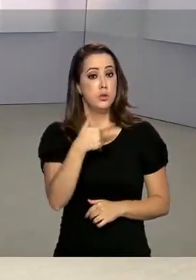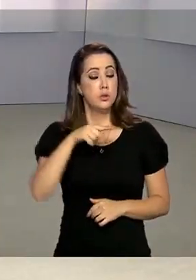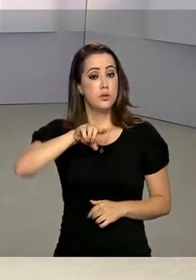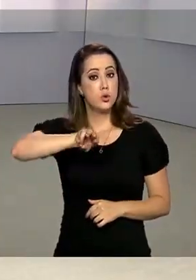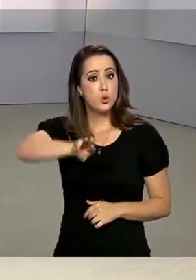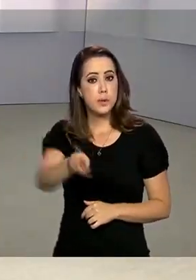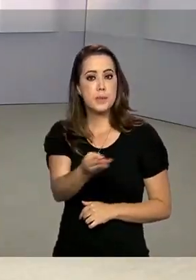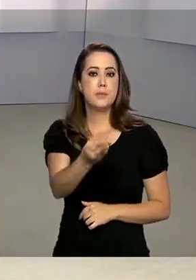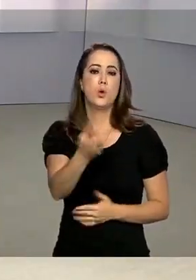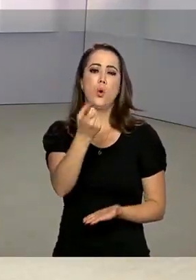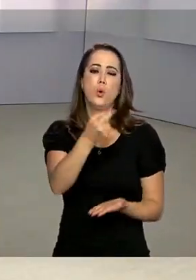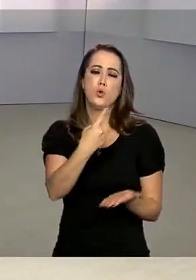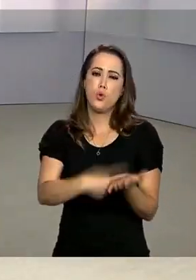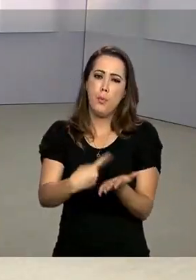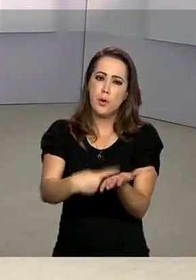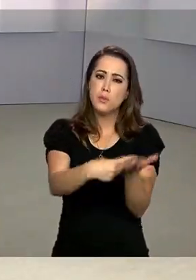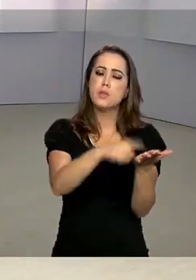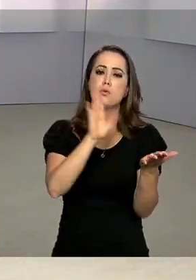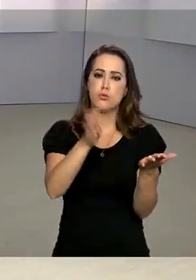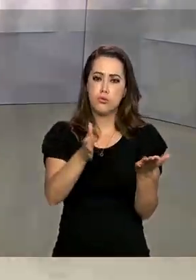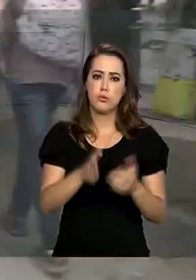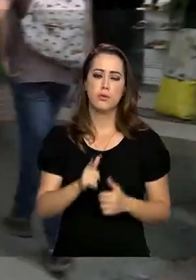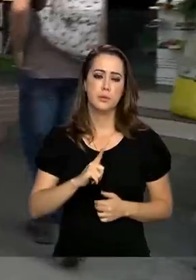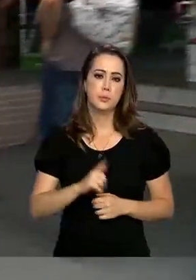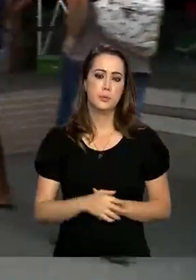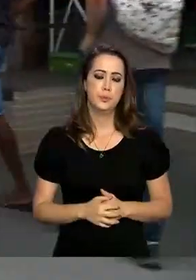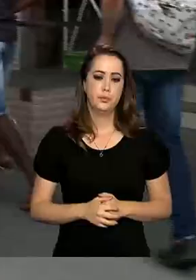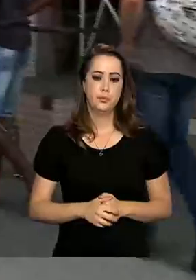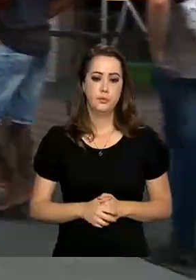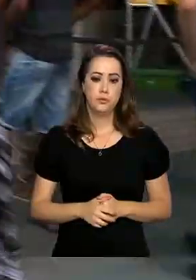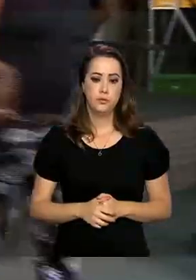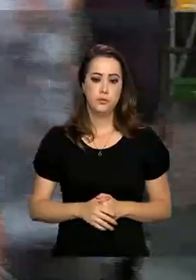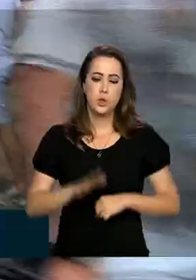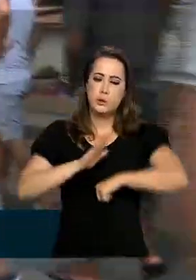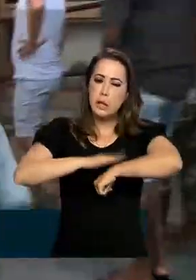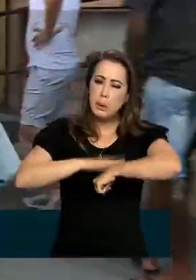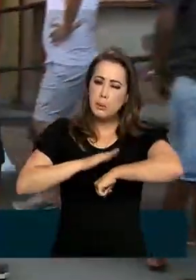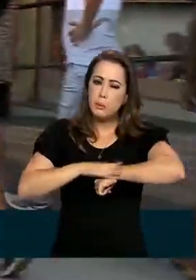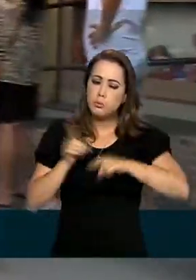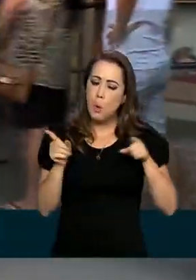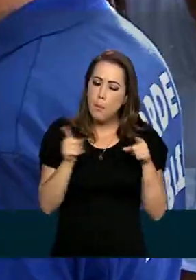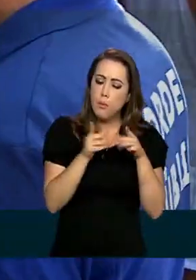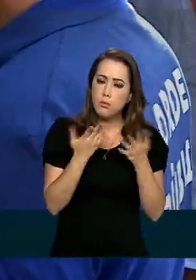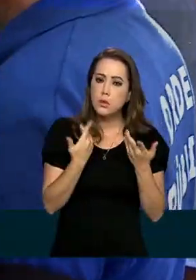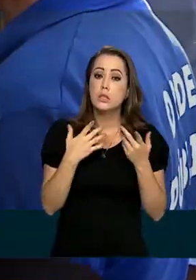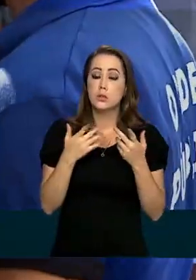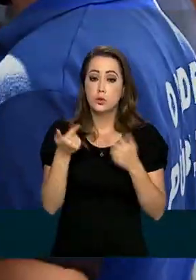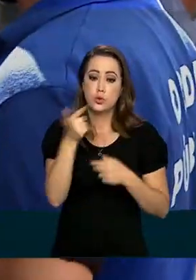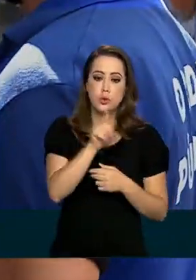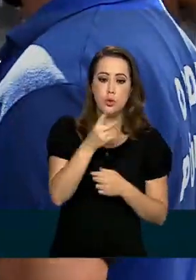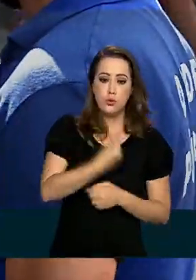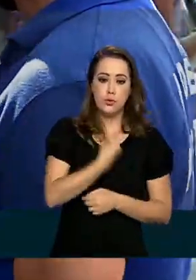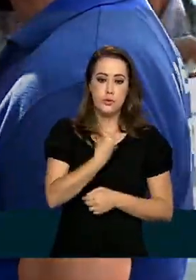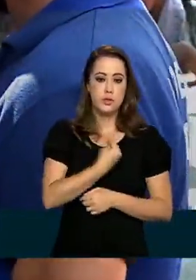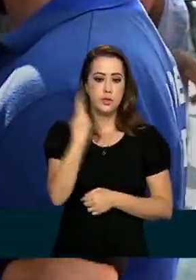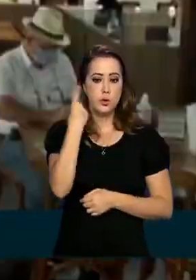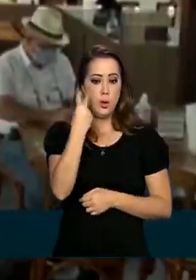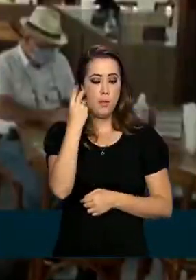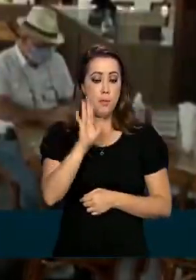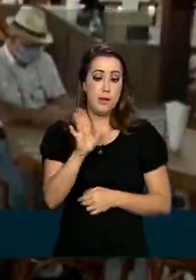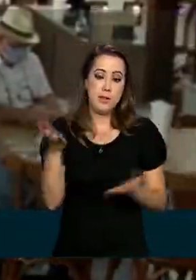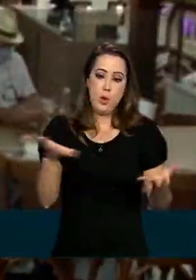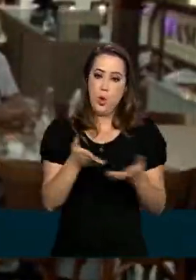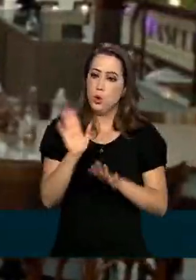12 milhões de acordos já foram feitos. Aos poucos, a volta à rotina, mas com todos os cuidados.